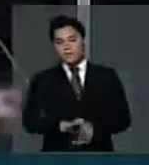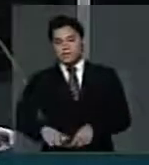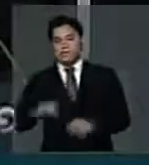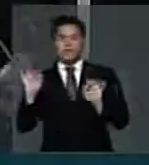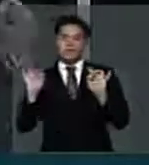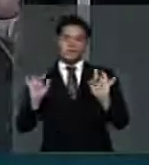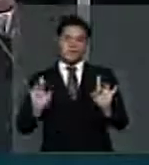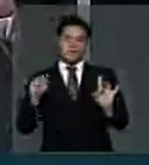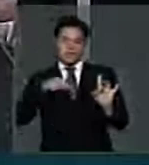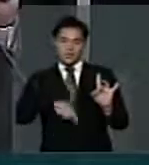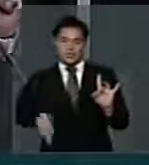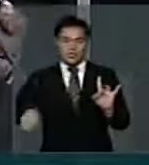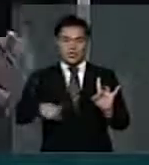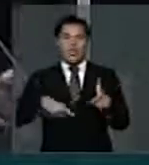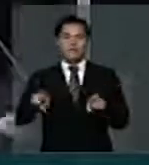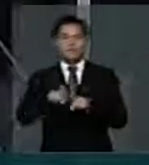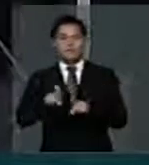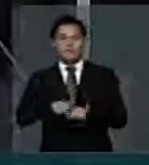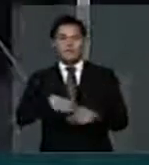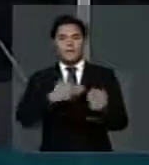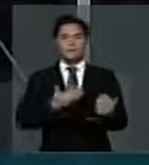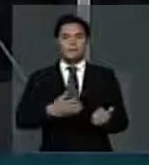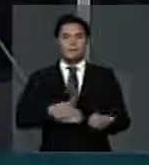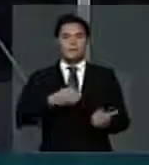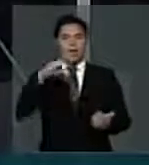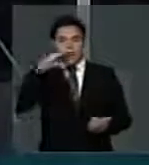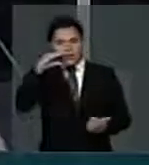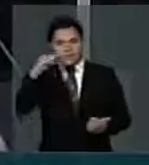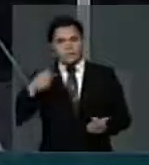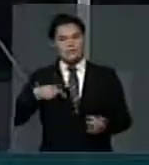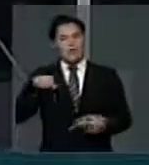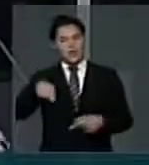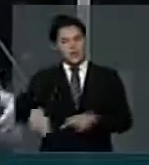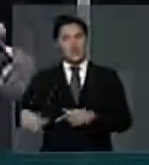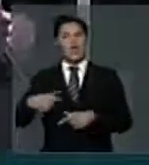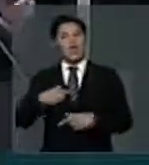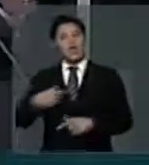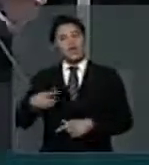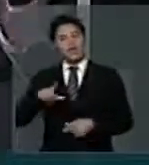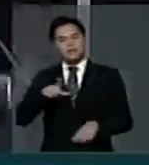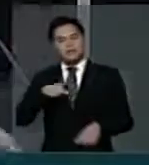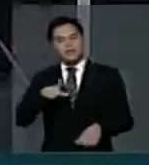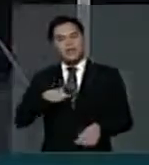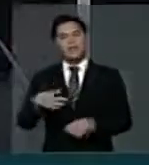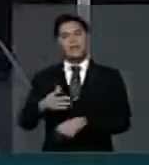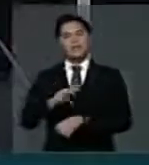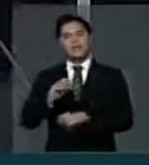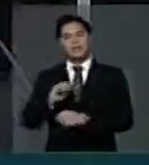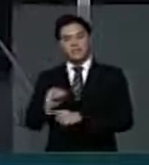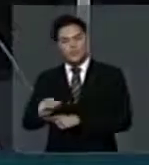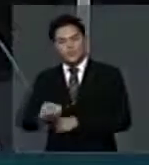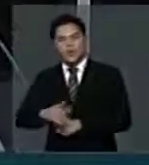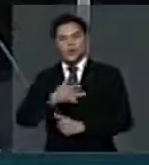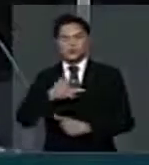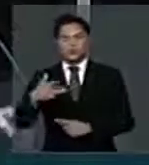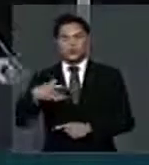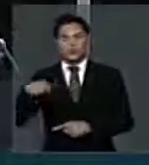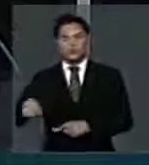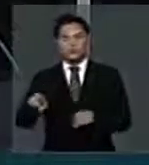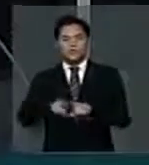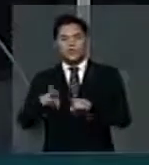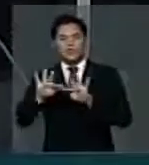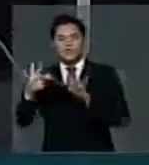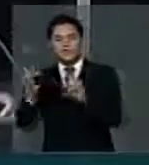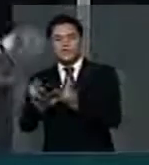das crianças e dos adolescentes atendidos, bem como dos seus familiares e entes queridos, ao